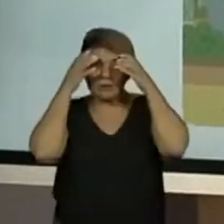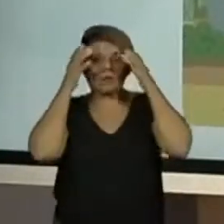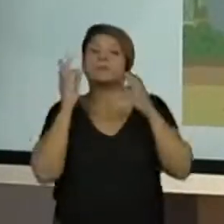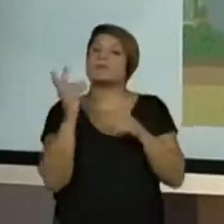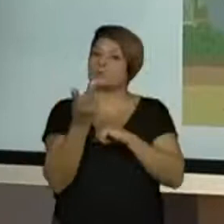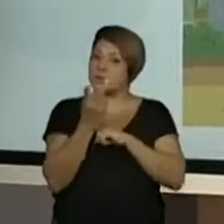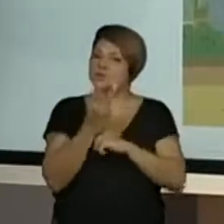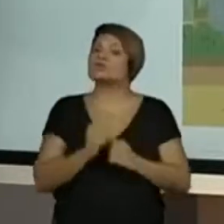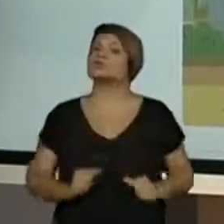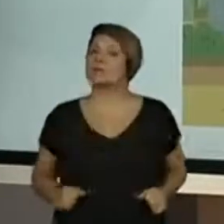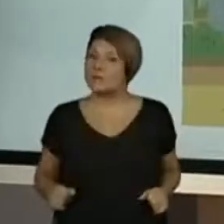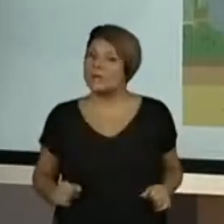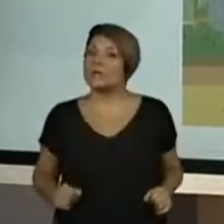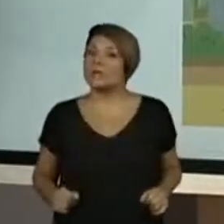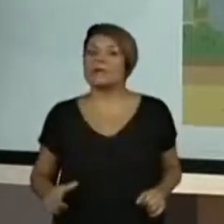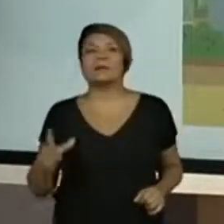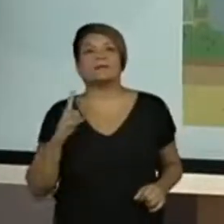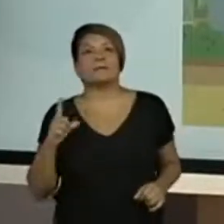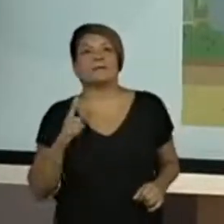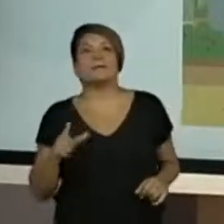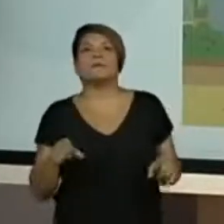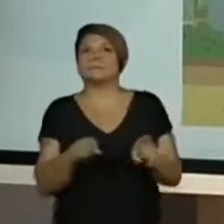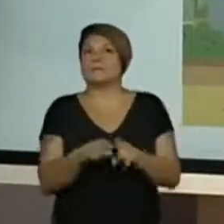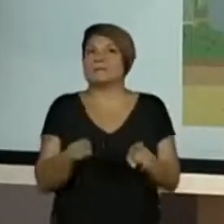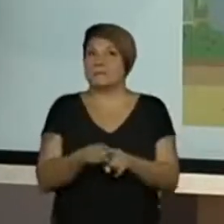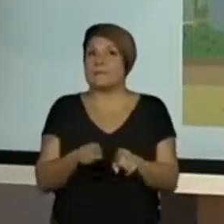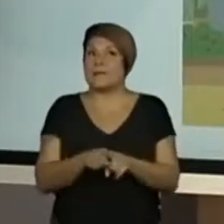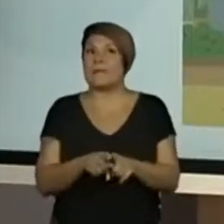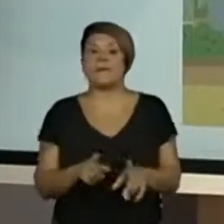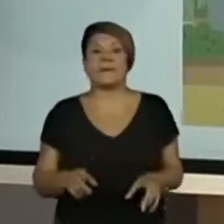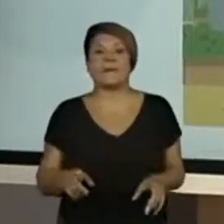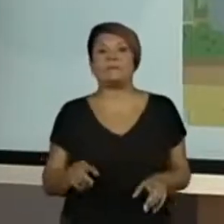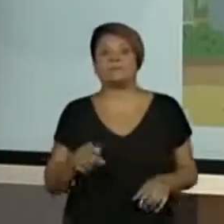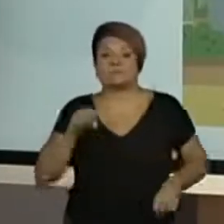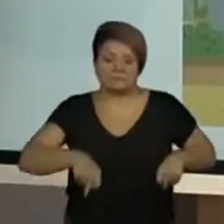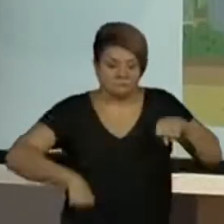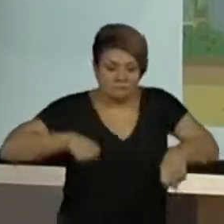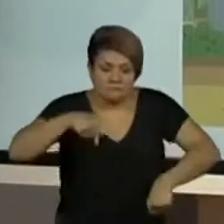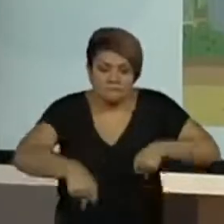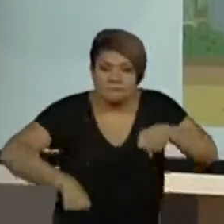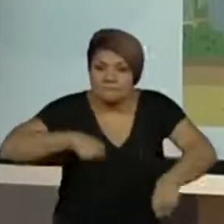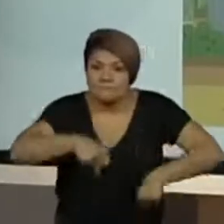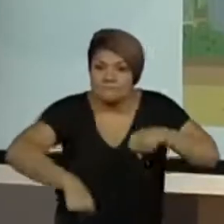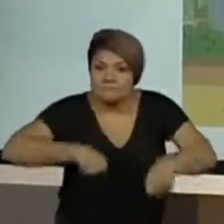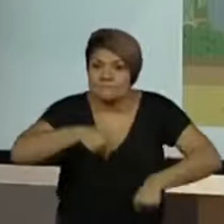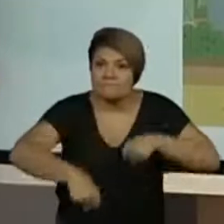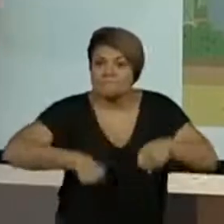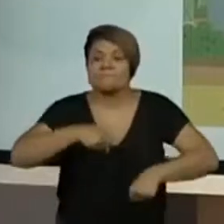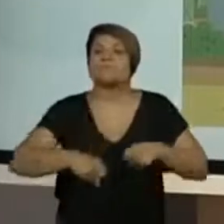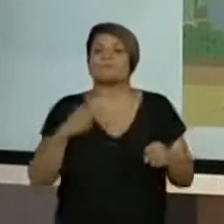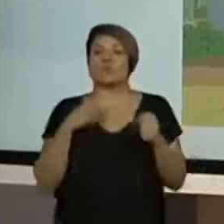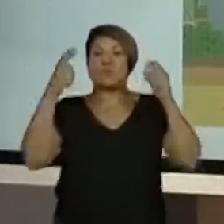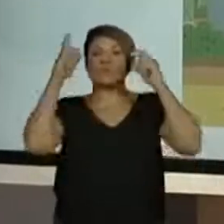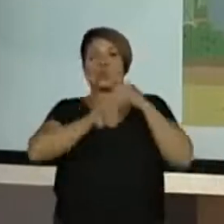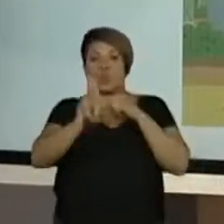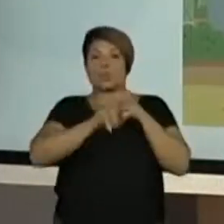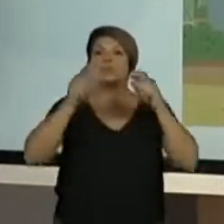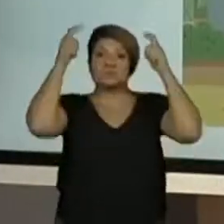cabeça. A gente tem ali o pessoal do ciclismo, que também, muito parecido, utiliza